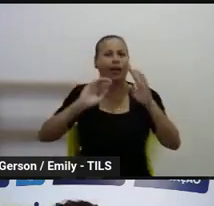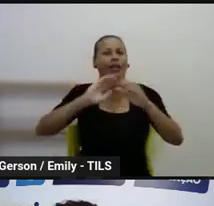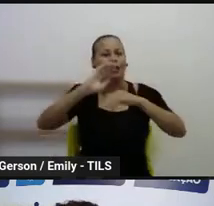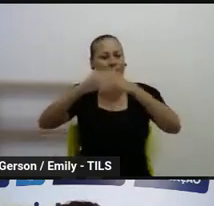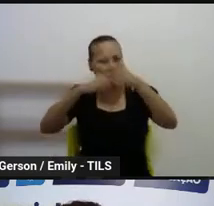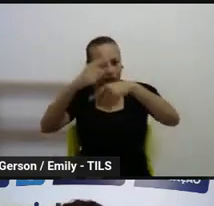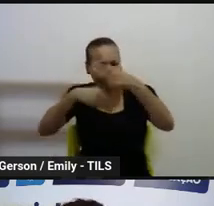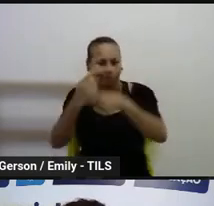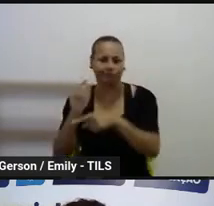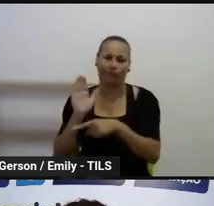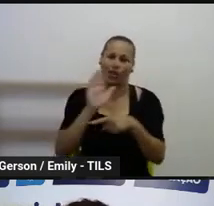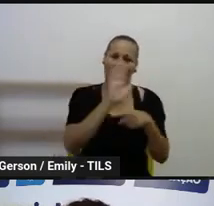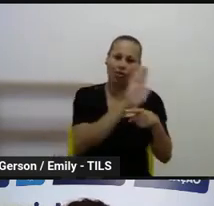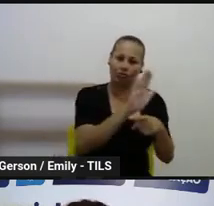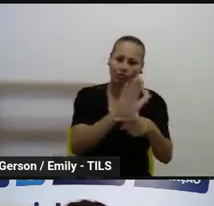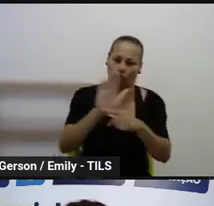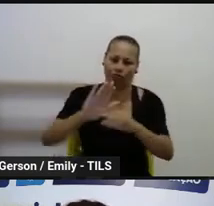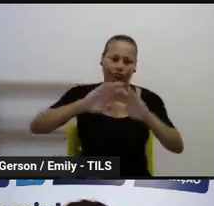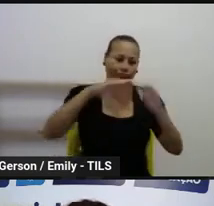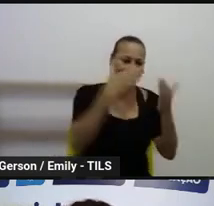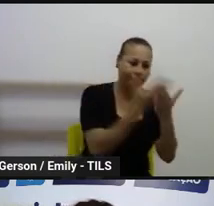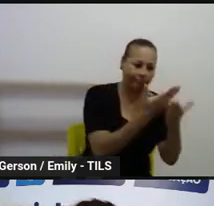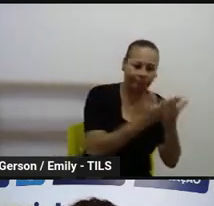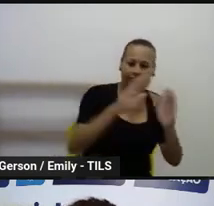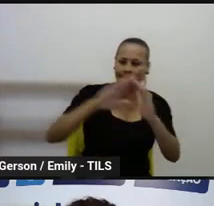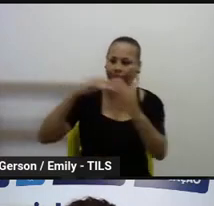cada realidade de cada escola.